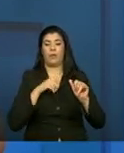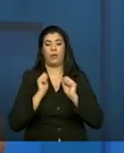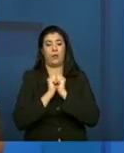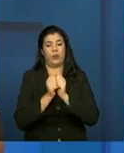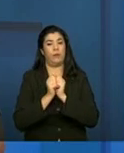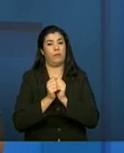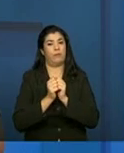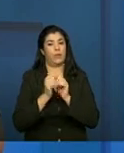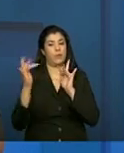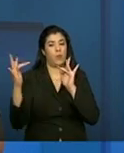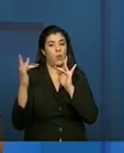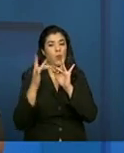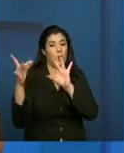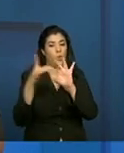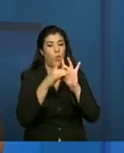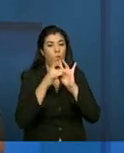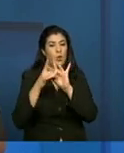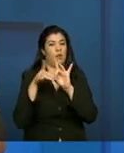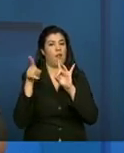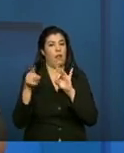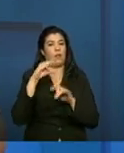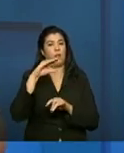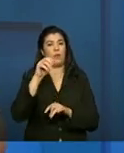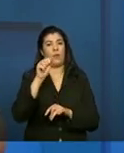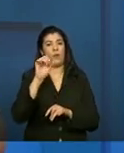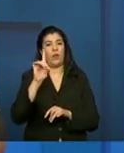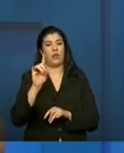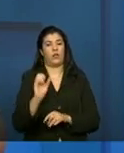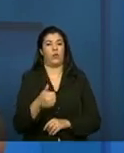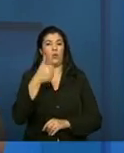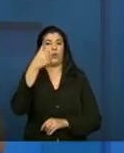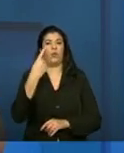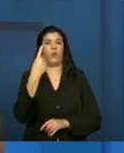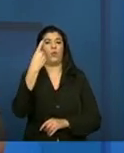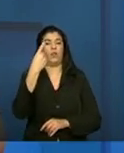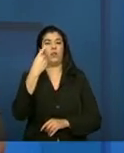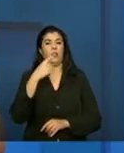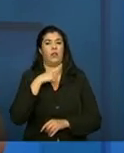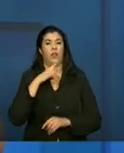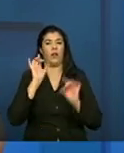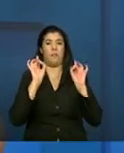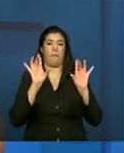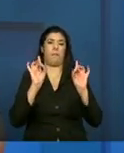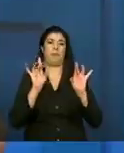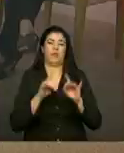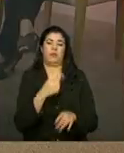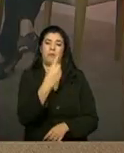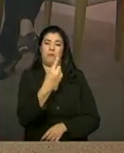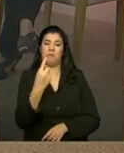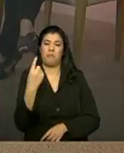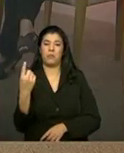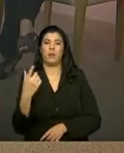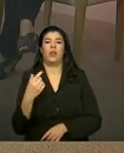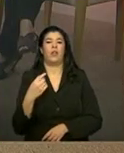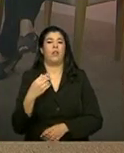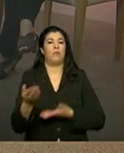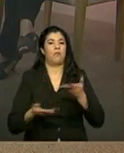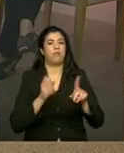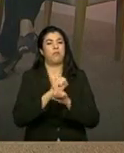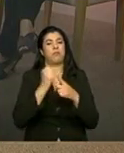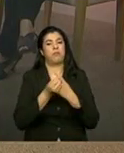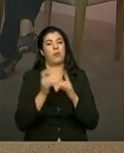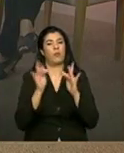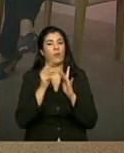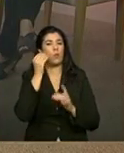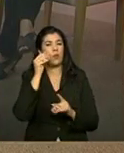bem correlatas ao Cade Único, com algumas especificidades do serviço de convivência, as questões da situação prioritária, enfim.